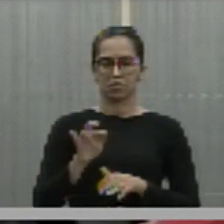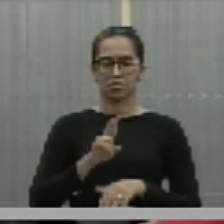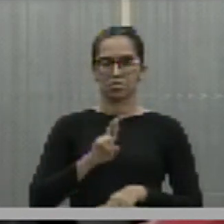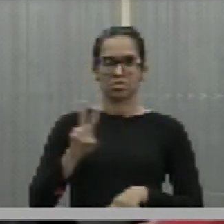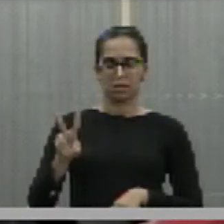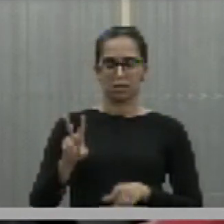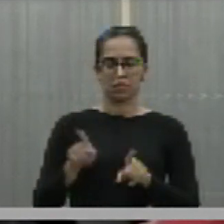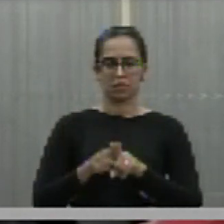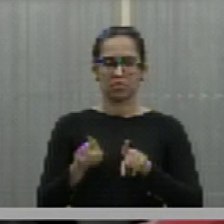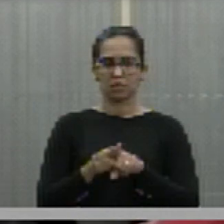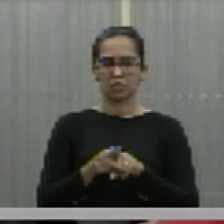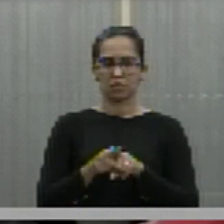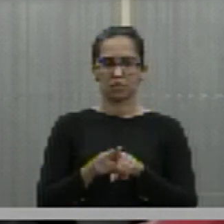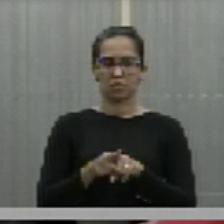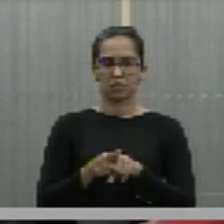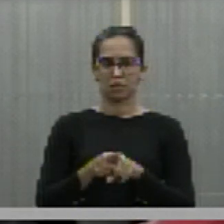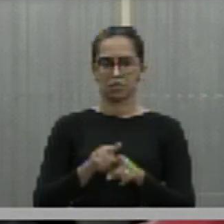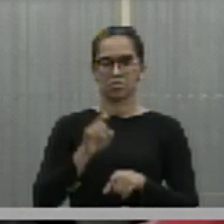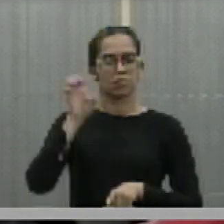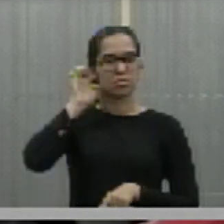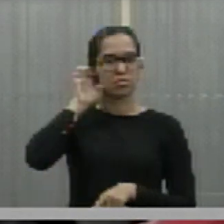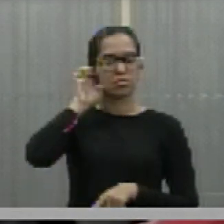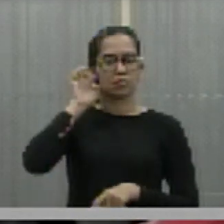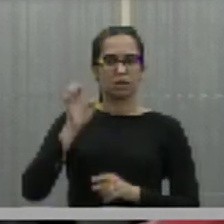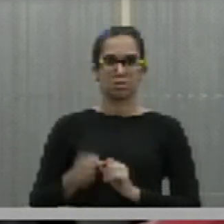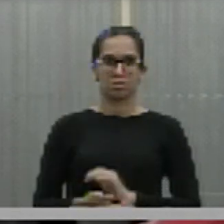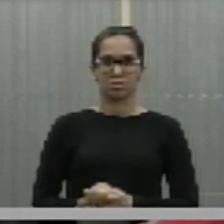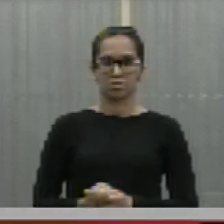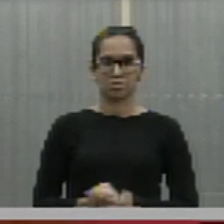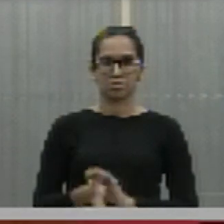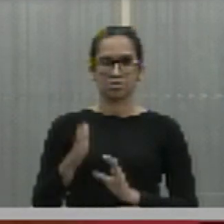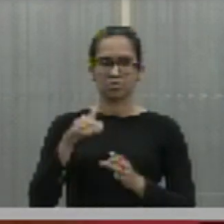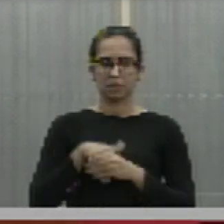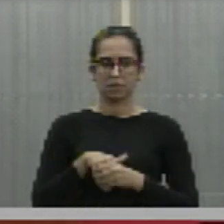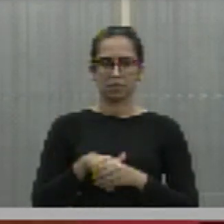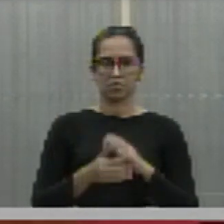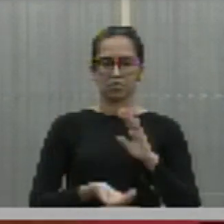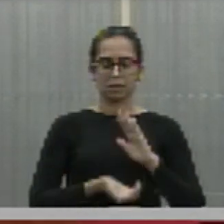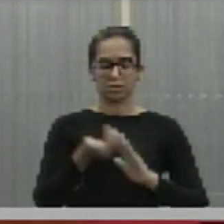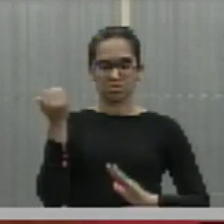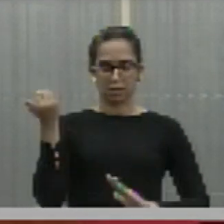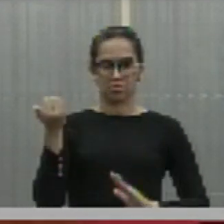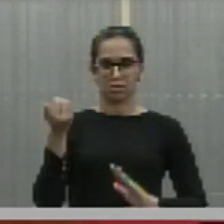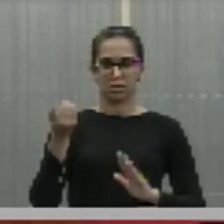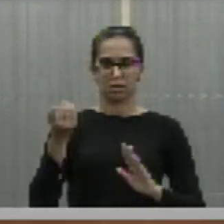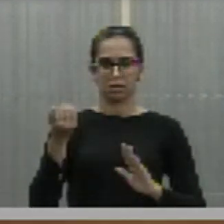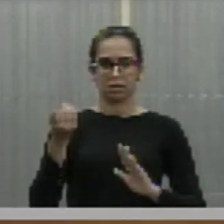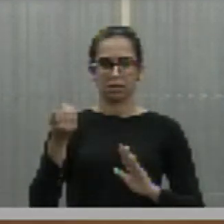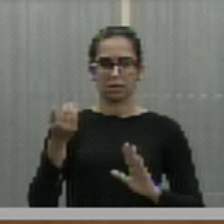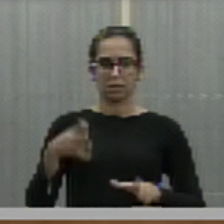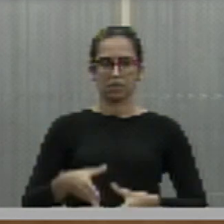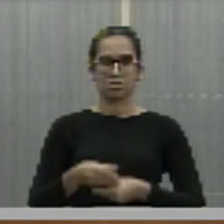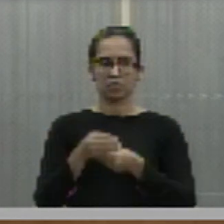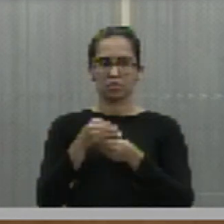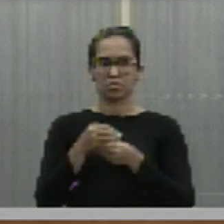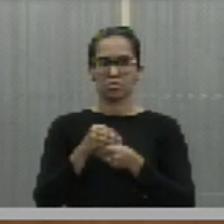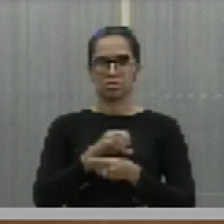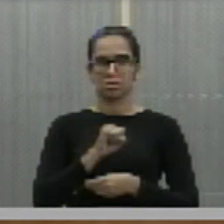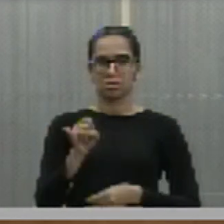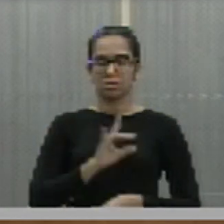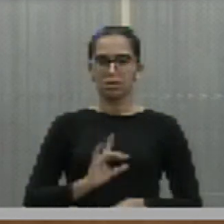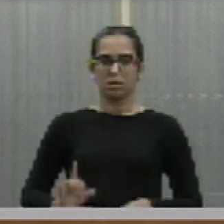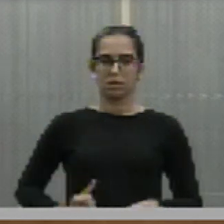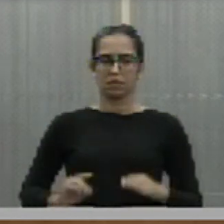e também do deputado Evaldo Gomes. Em votação, a retirada das emendas. Em discussão,